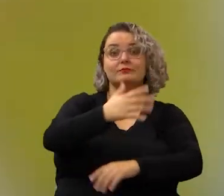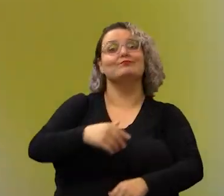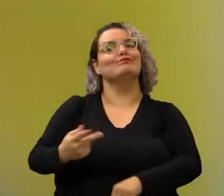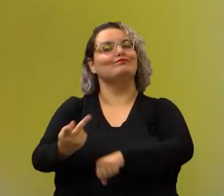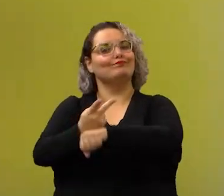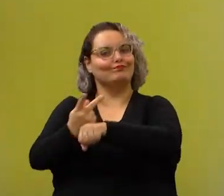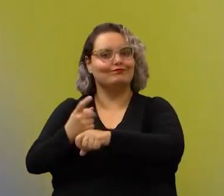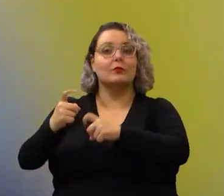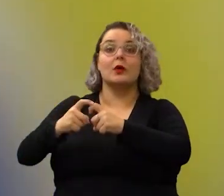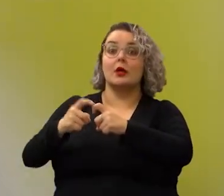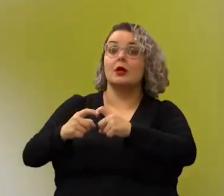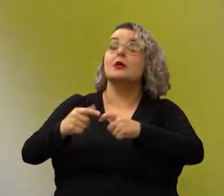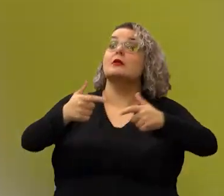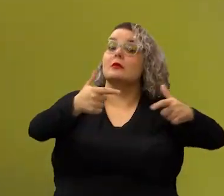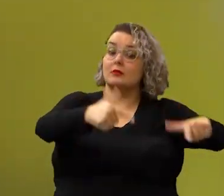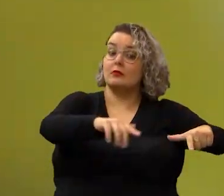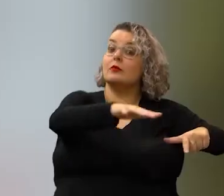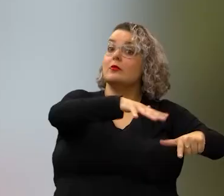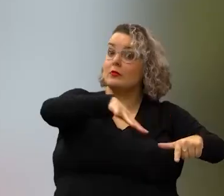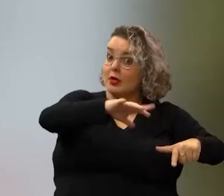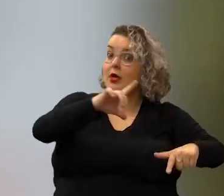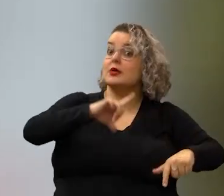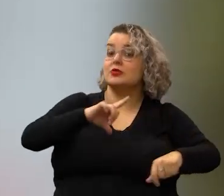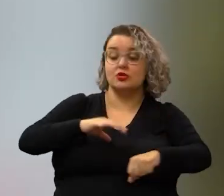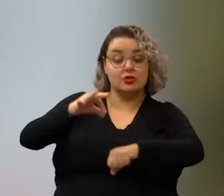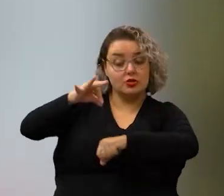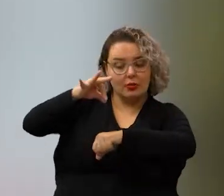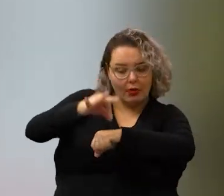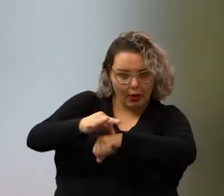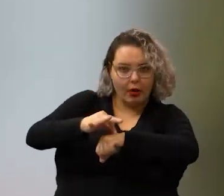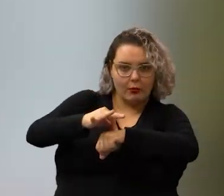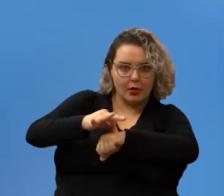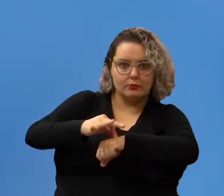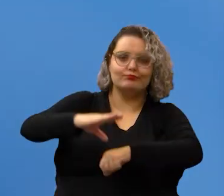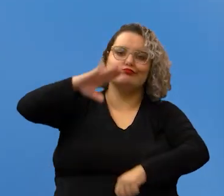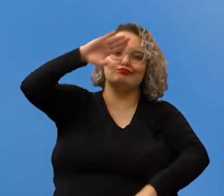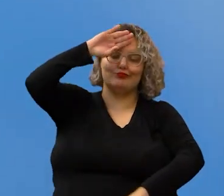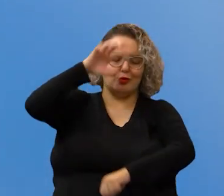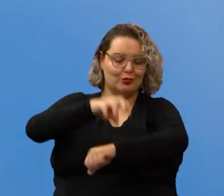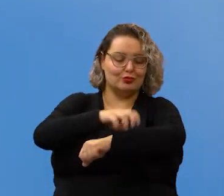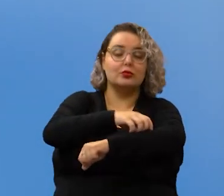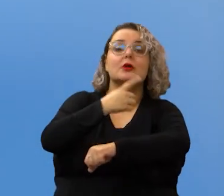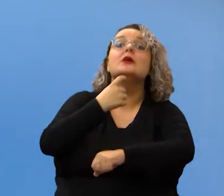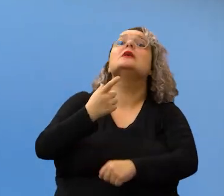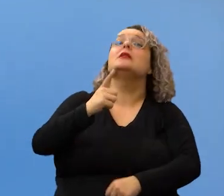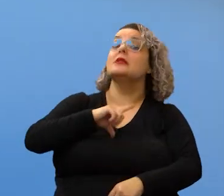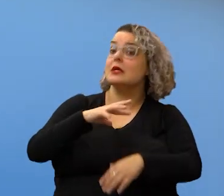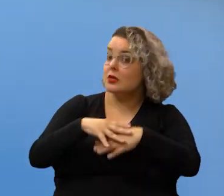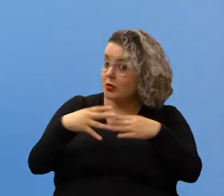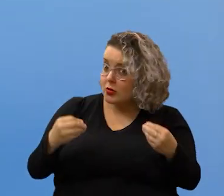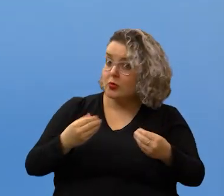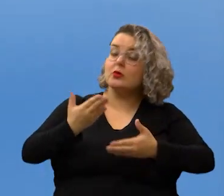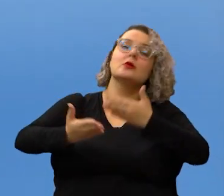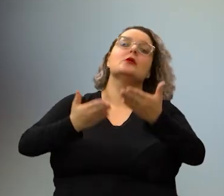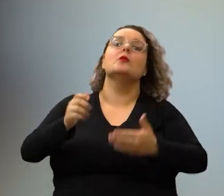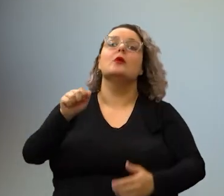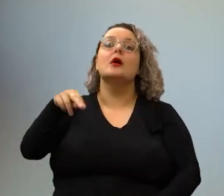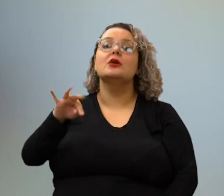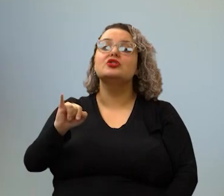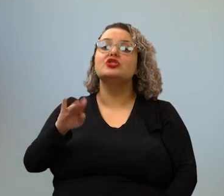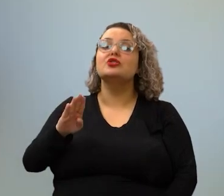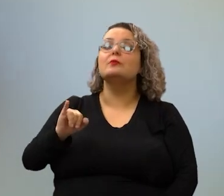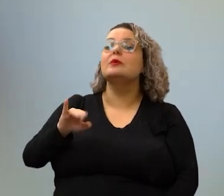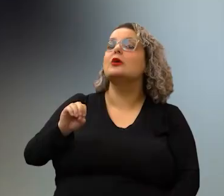médico, e falar que ela esteve numa área que tinha presença de carrapato. A febre maculosa tem cura, tem um tratamento com